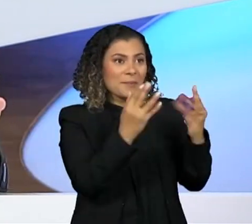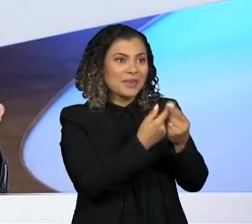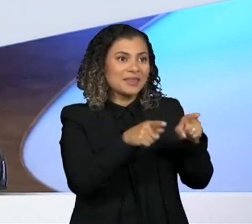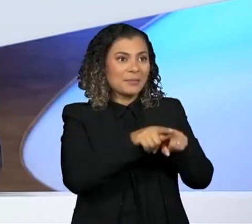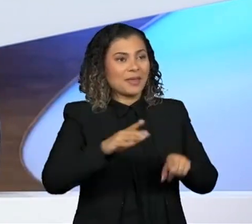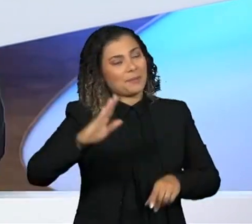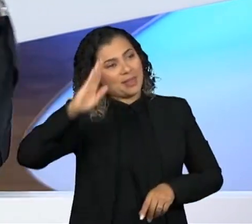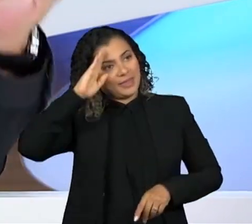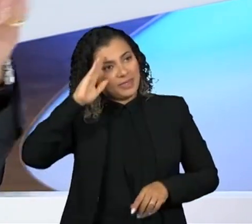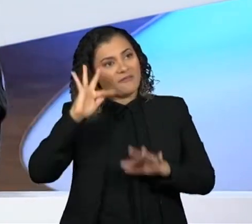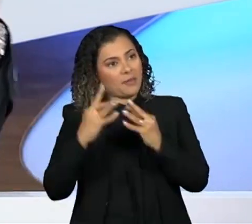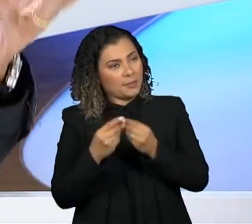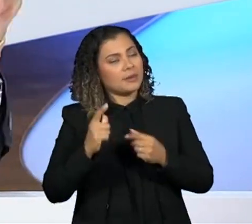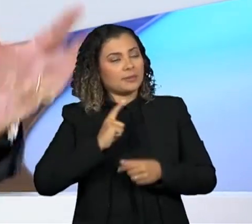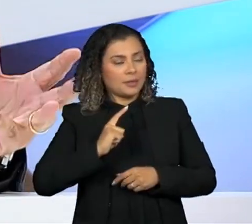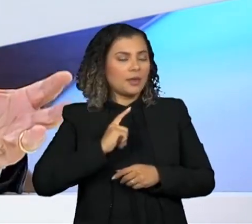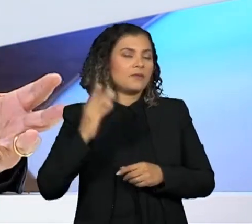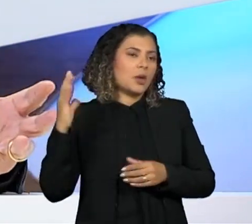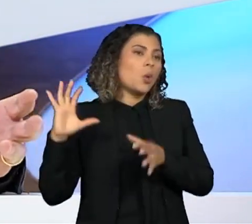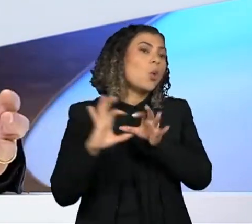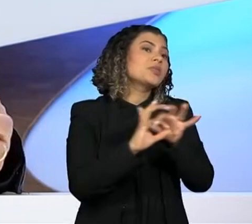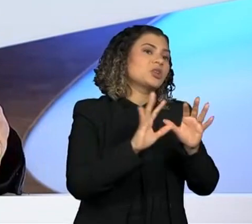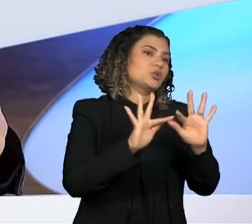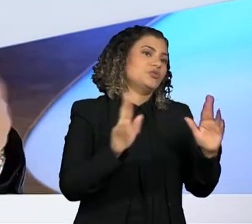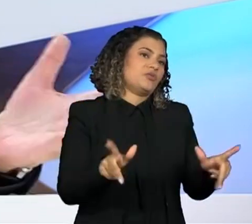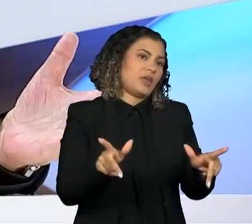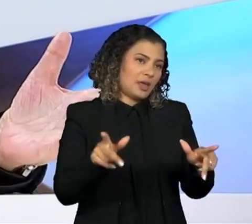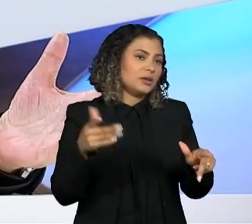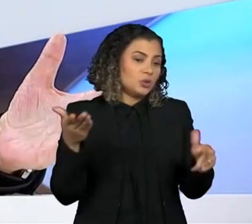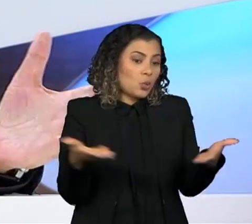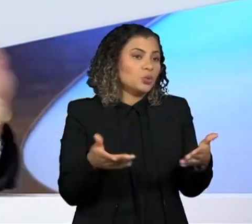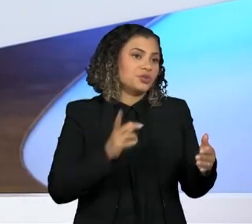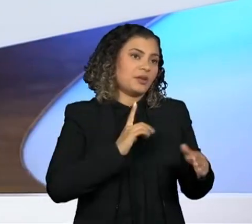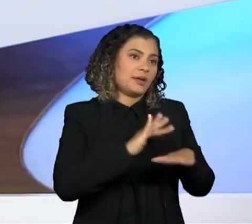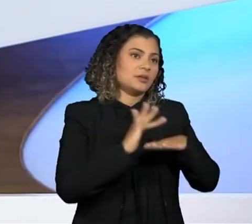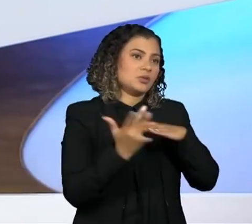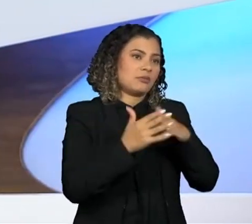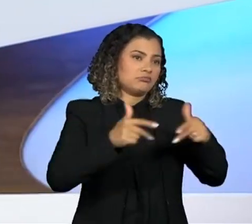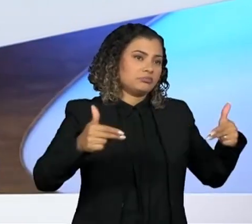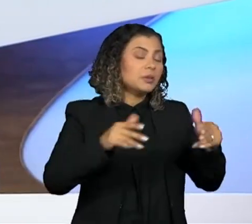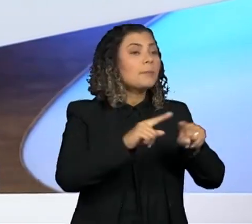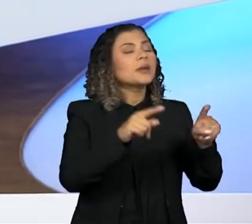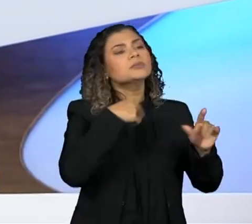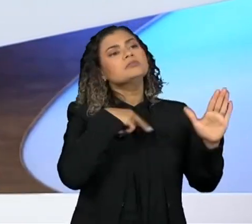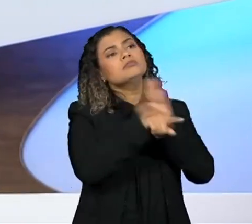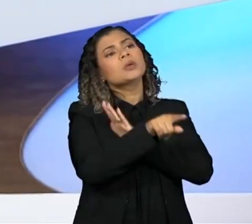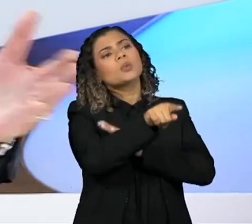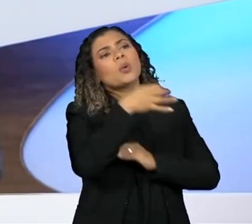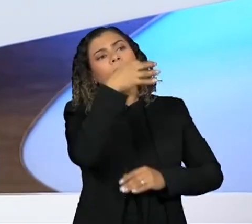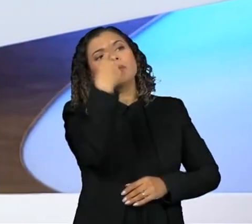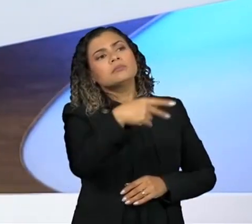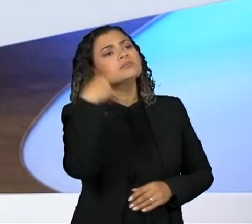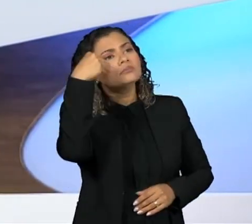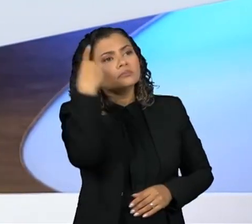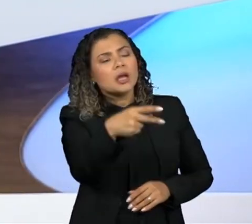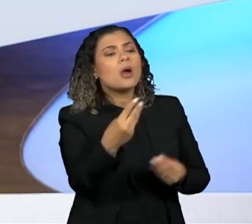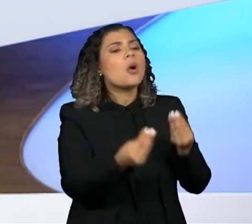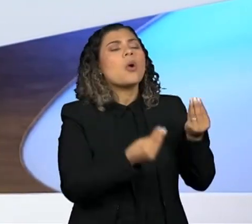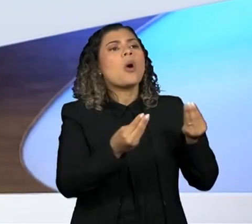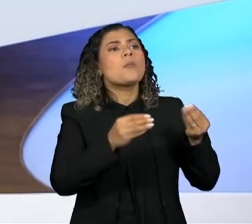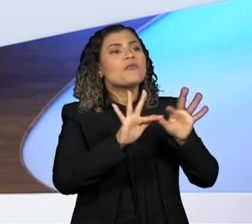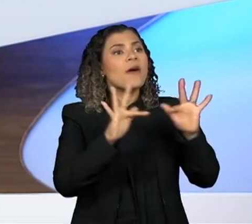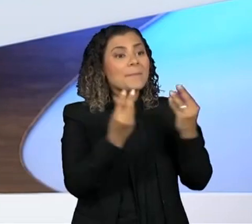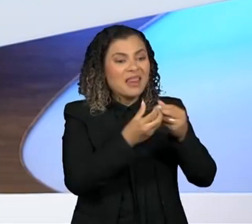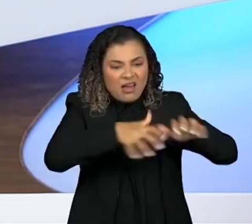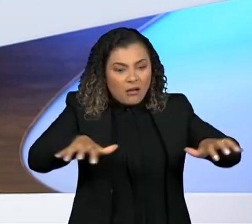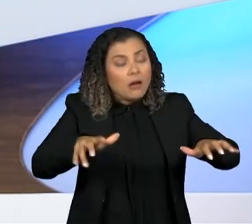militar e é um contexto completamente diferente. Eu lhe perguntaria, com a sua experiência, como reunir essas famílias de